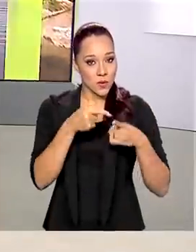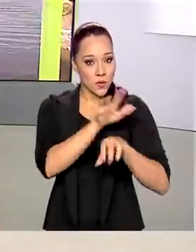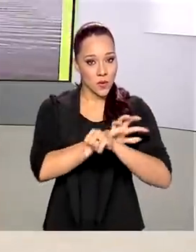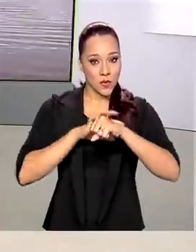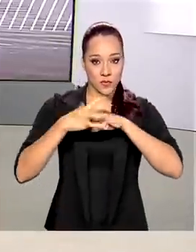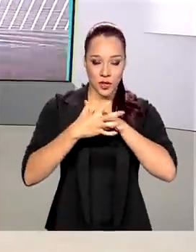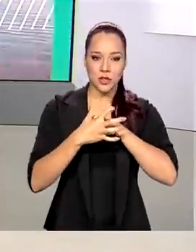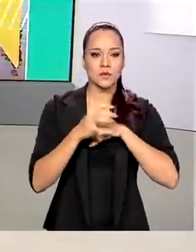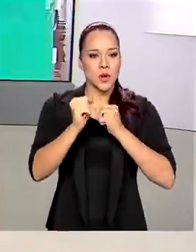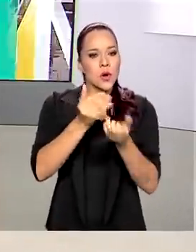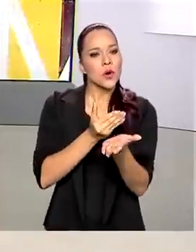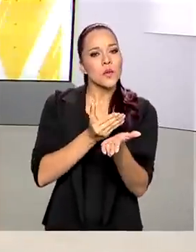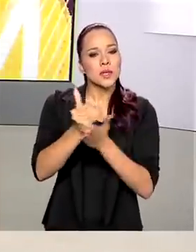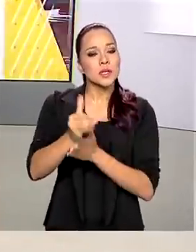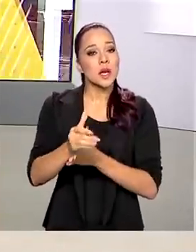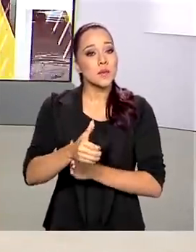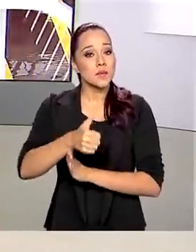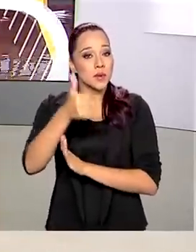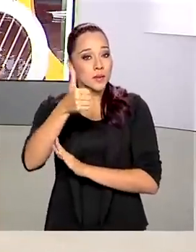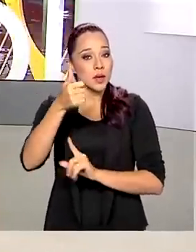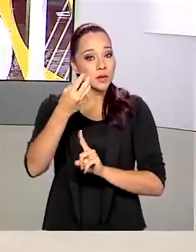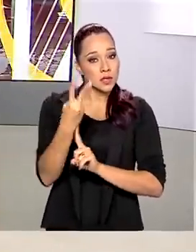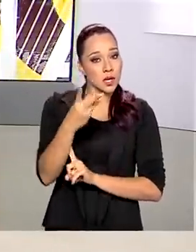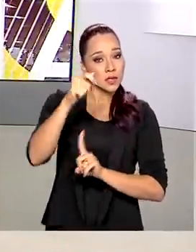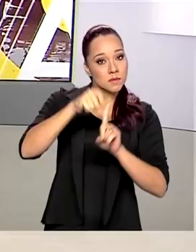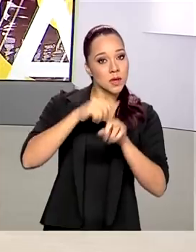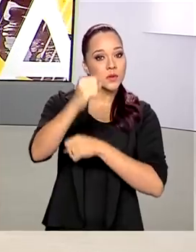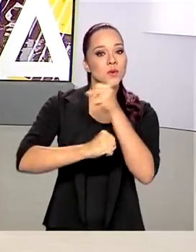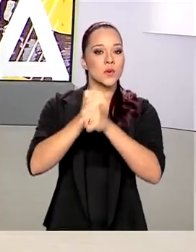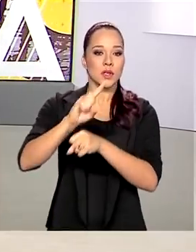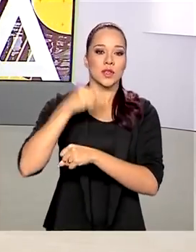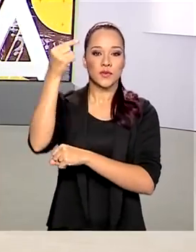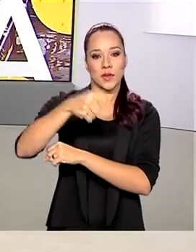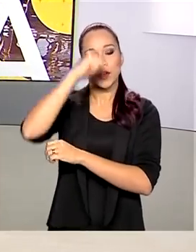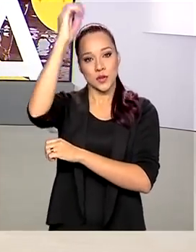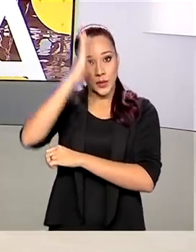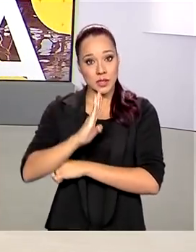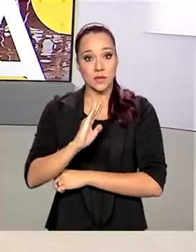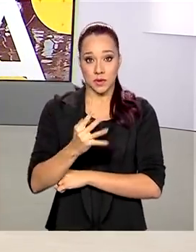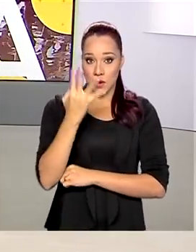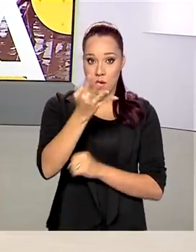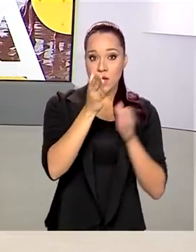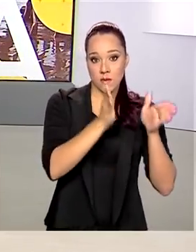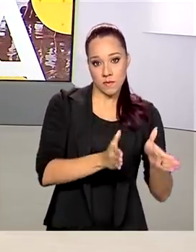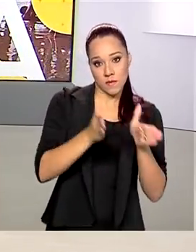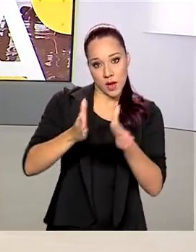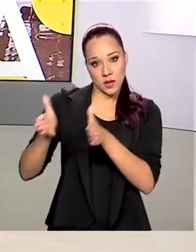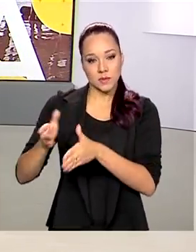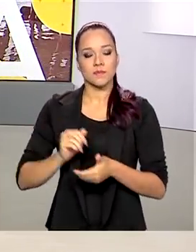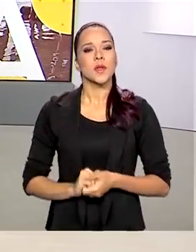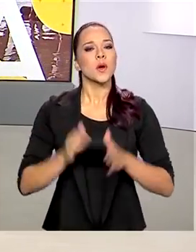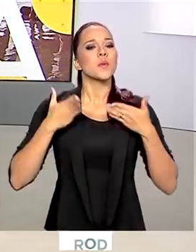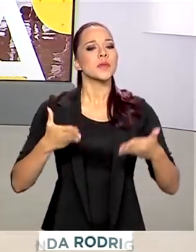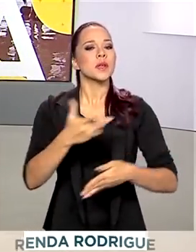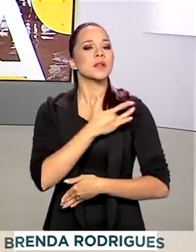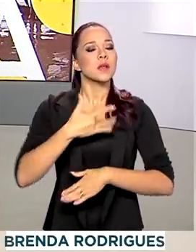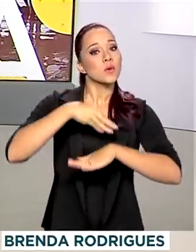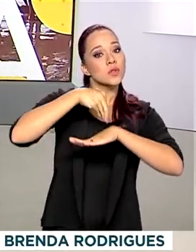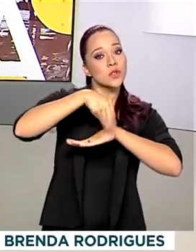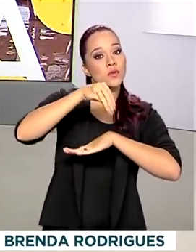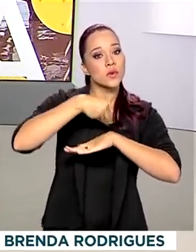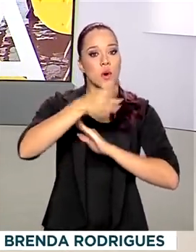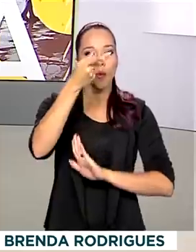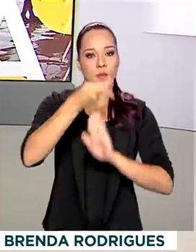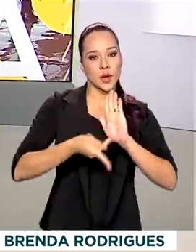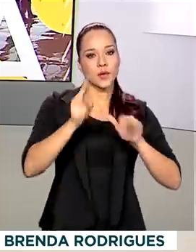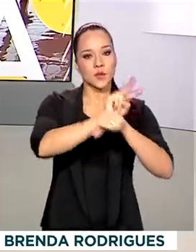-19 deve começar no primeiro trimestre do ano que vem aqui no Brasil e terá quatro fases. O Ministério da Saúde divulgou o plano